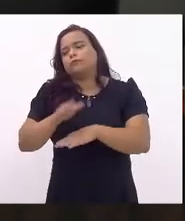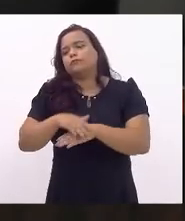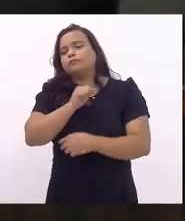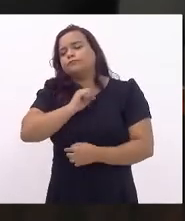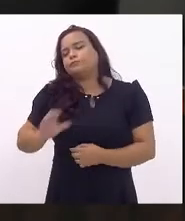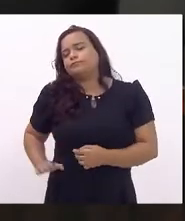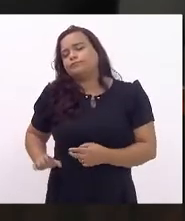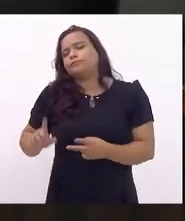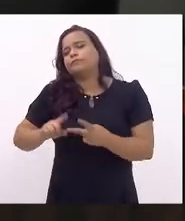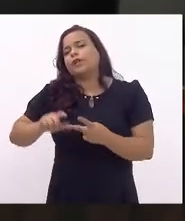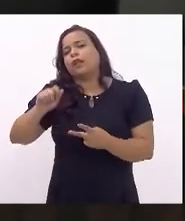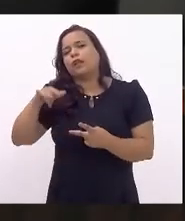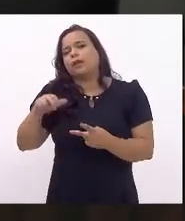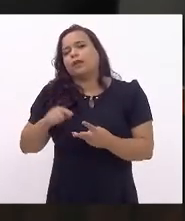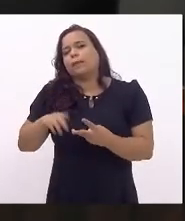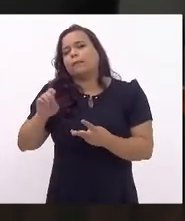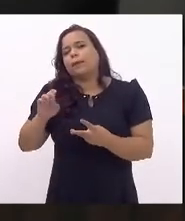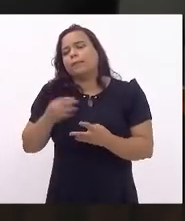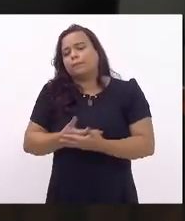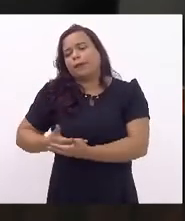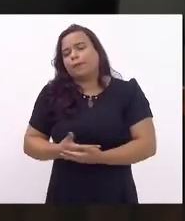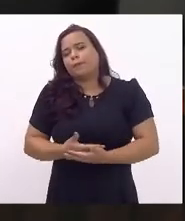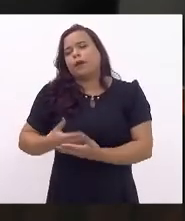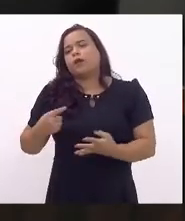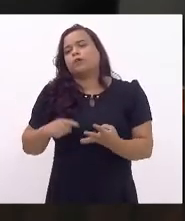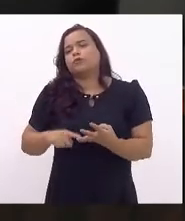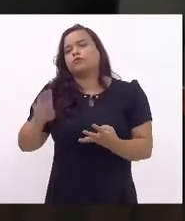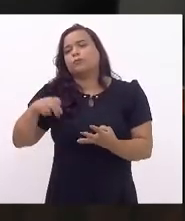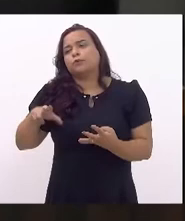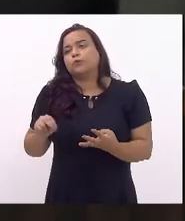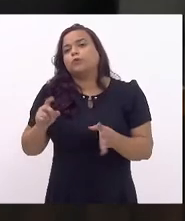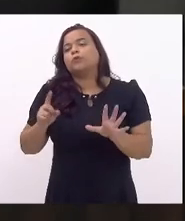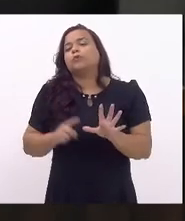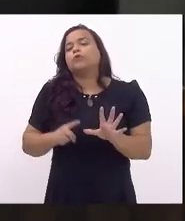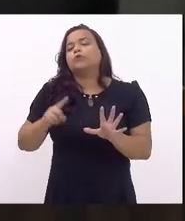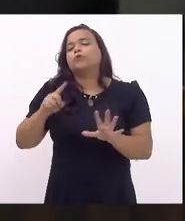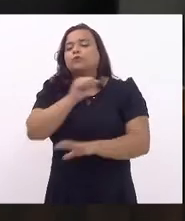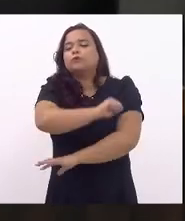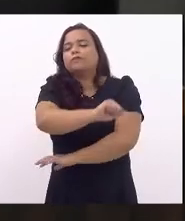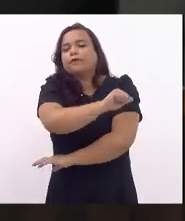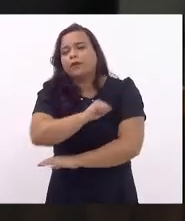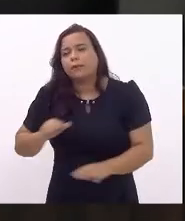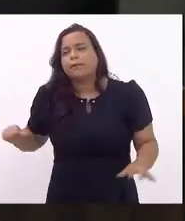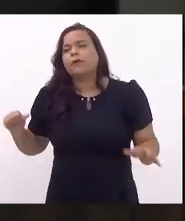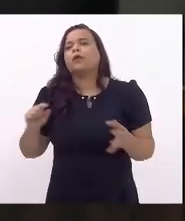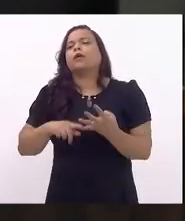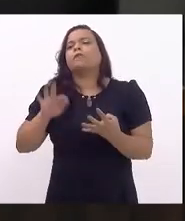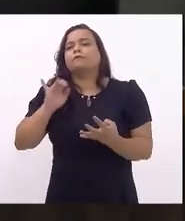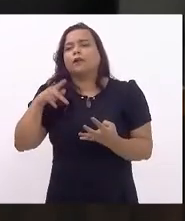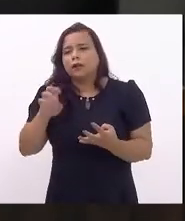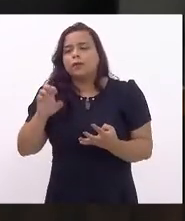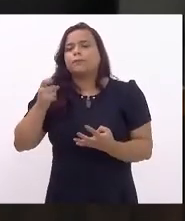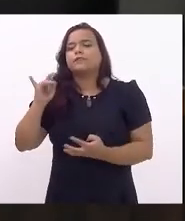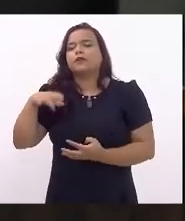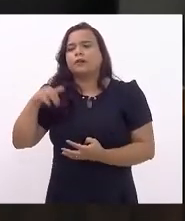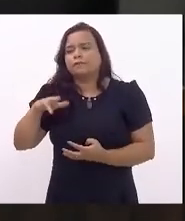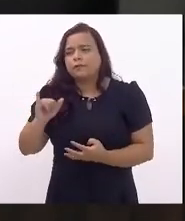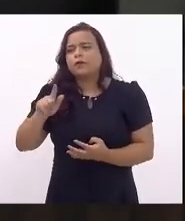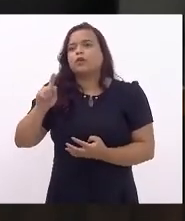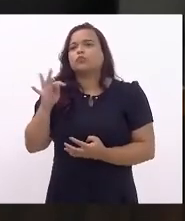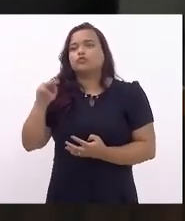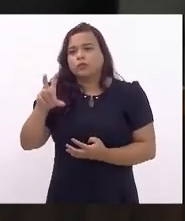Passos, Bebeto, Bruno Dauari, Carlos Mink, Dani Monteiro, Leomar Coelho, Enfermeira Rejane, Felipe Paulbel, Flávio Serafini, Gustavo Schmidt,